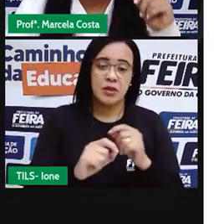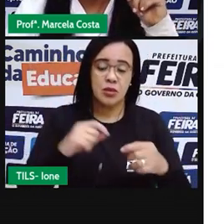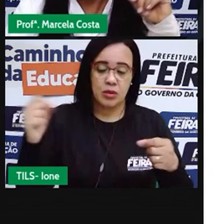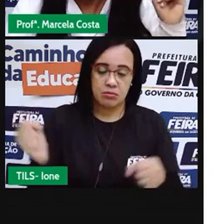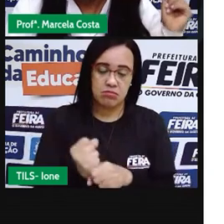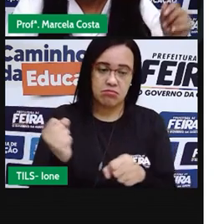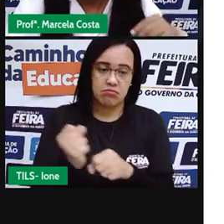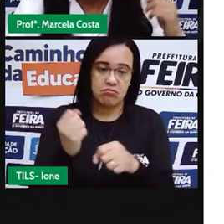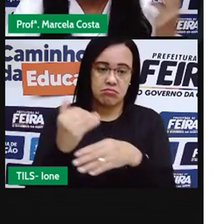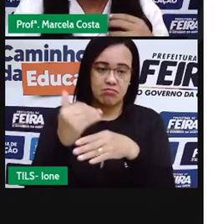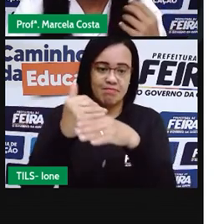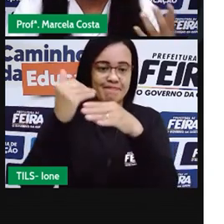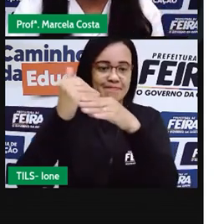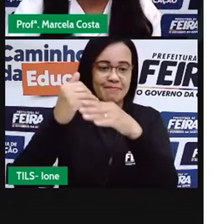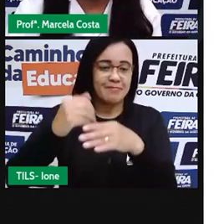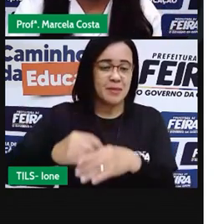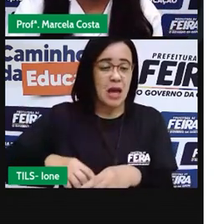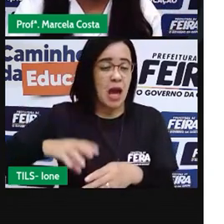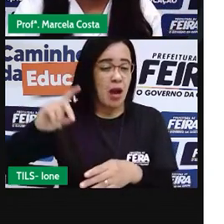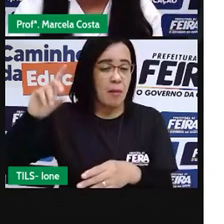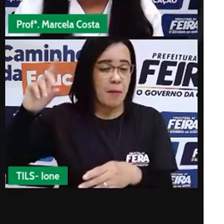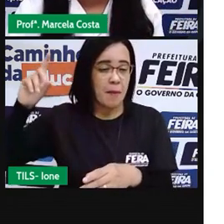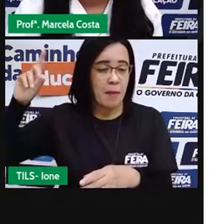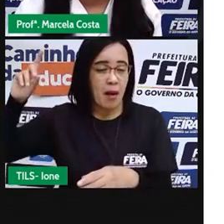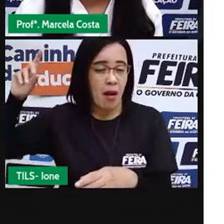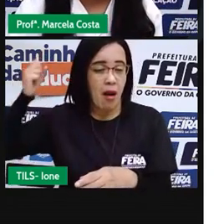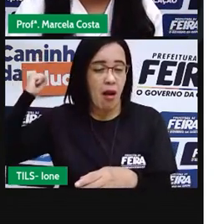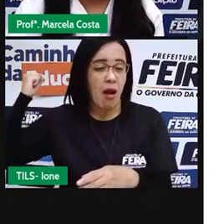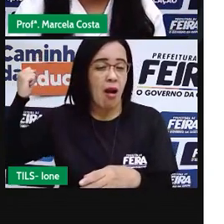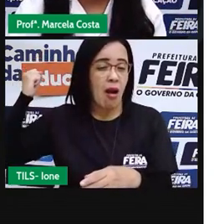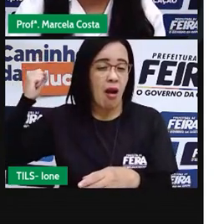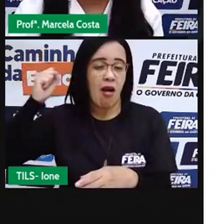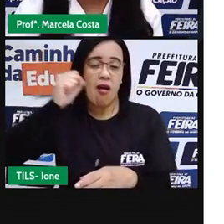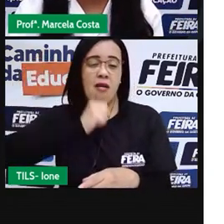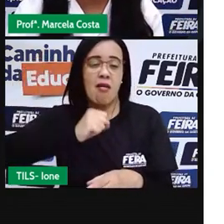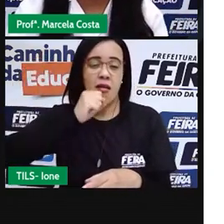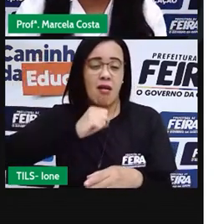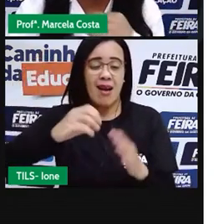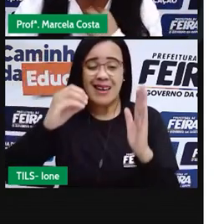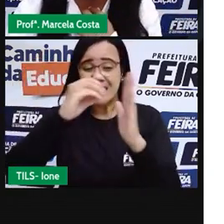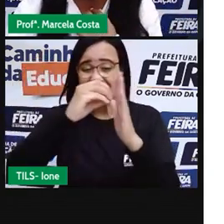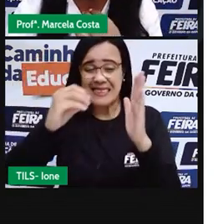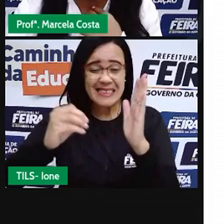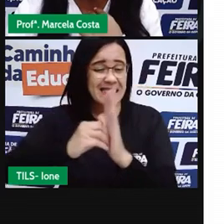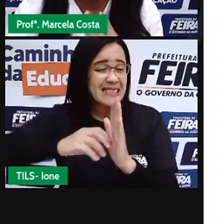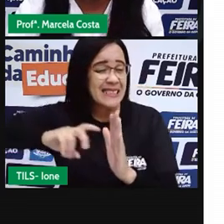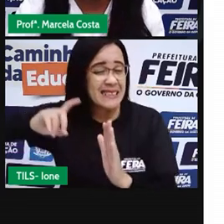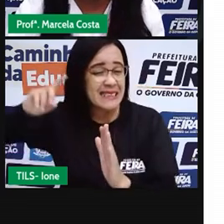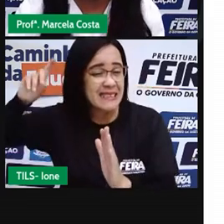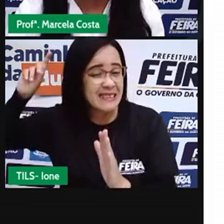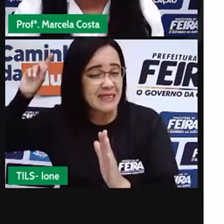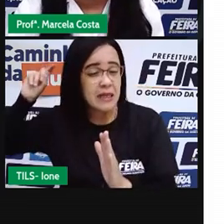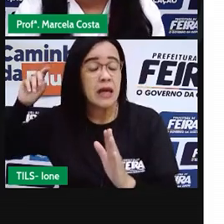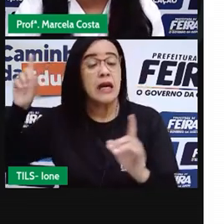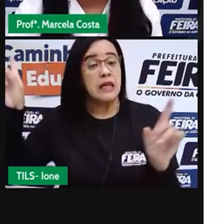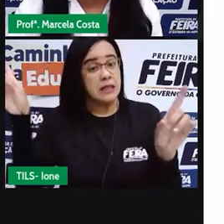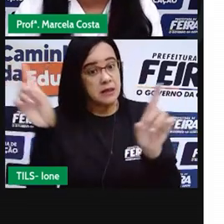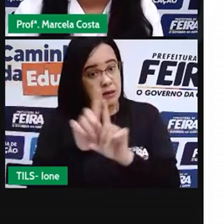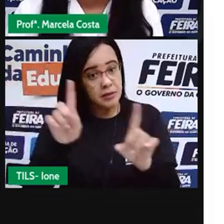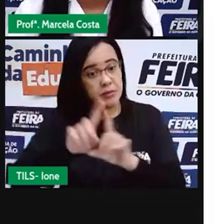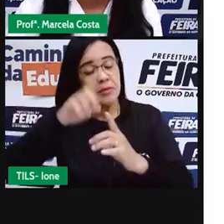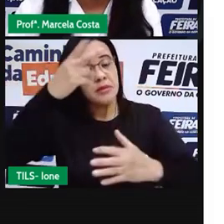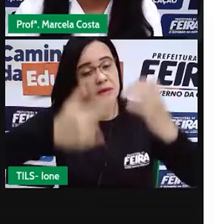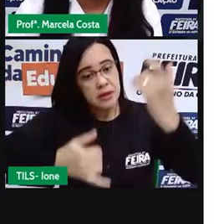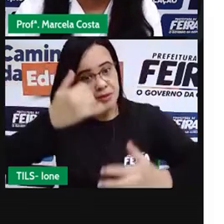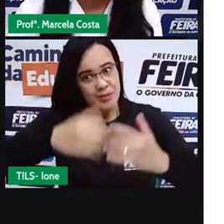são dos séculos passados e contam um pouco da nossa história, da nossa